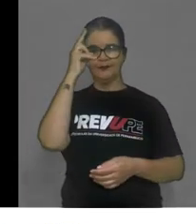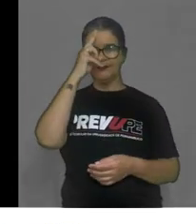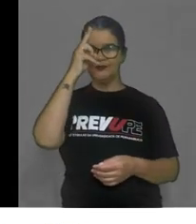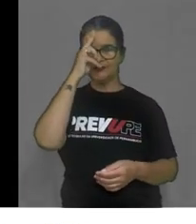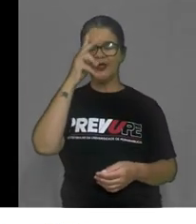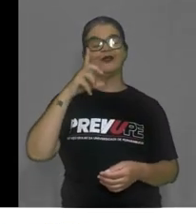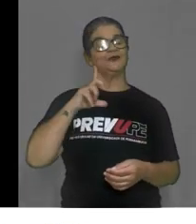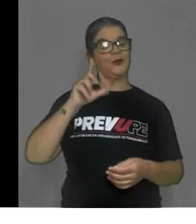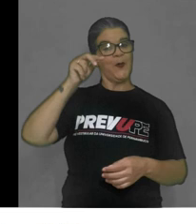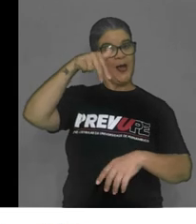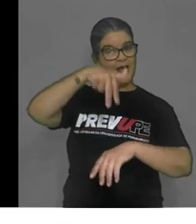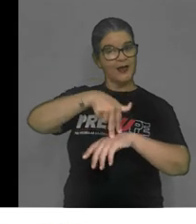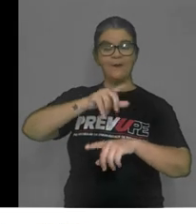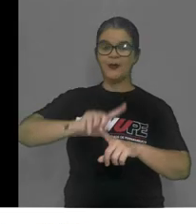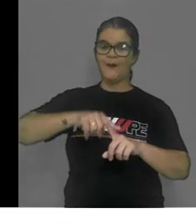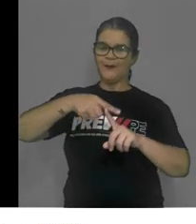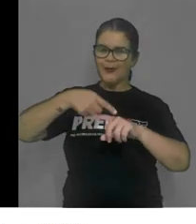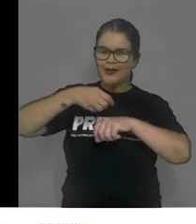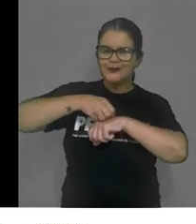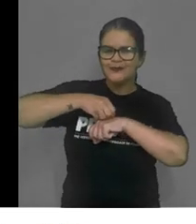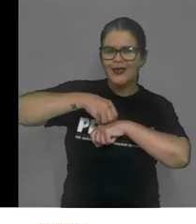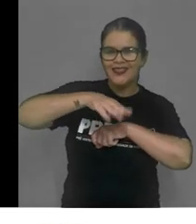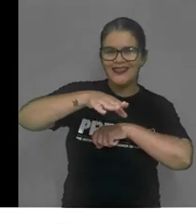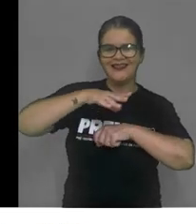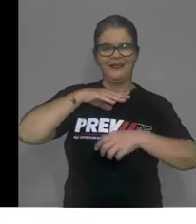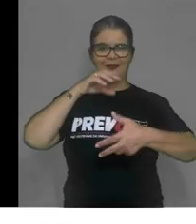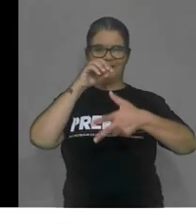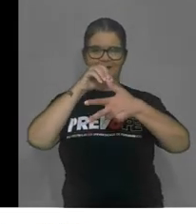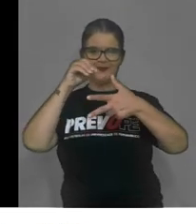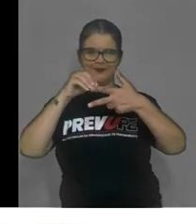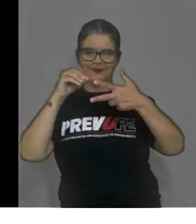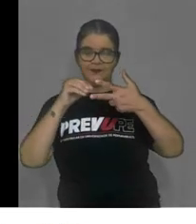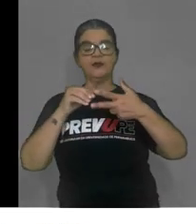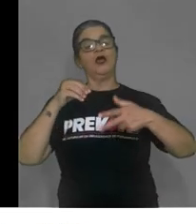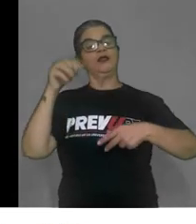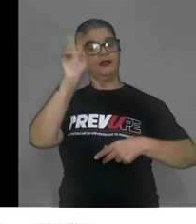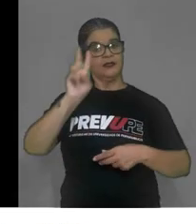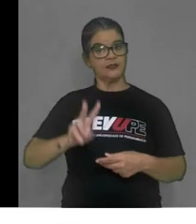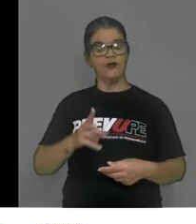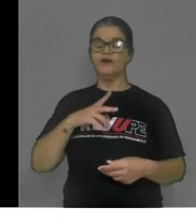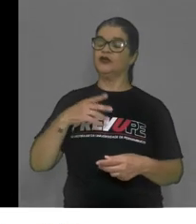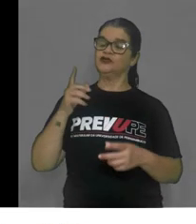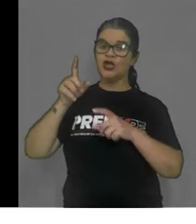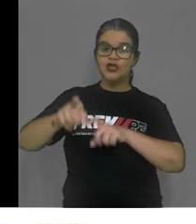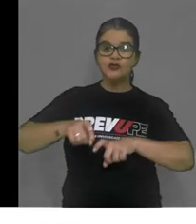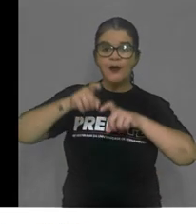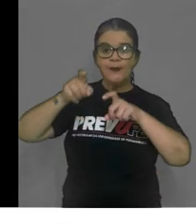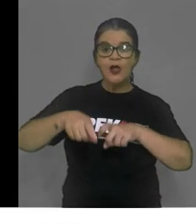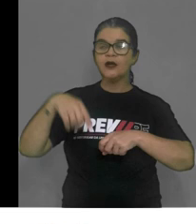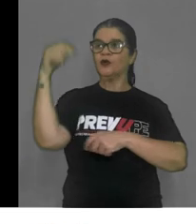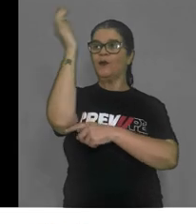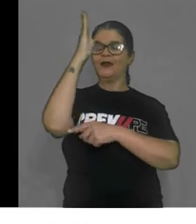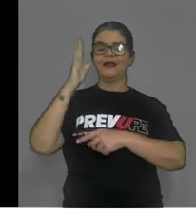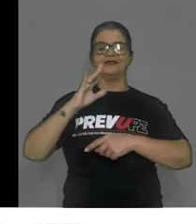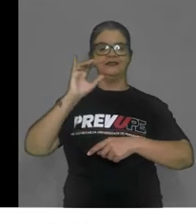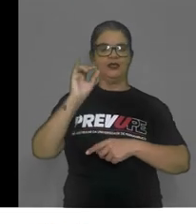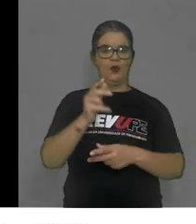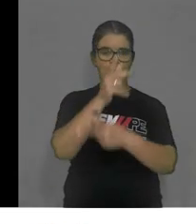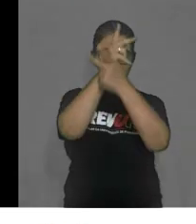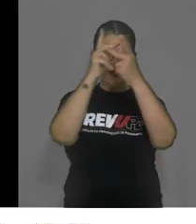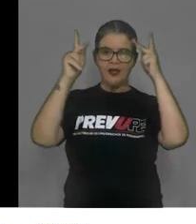e estou aqui para mais uma dica para o Enem. Dessa vez, explorando o Brasil Império, as